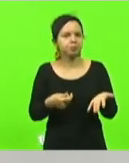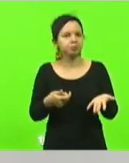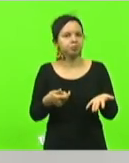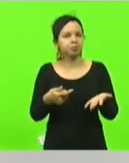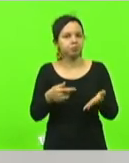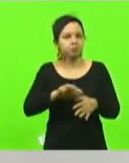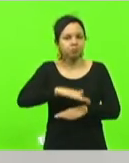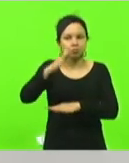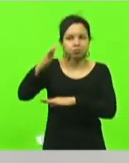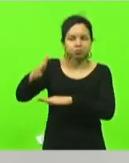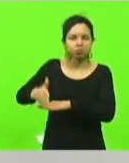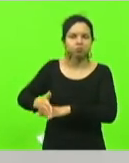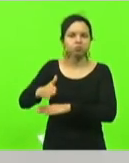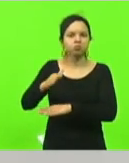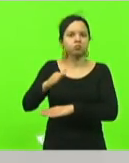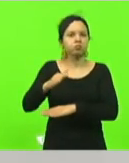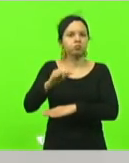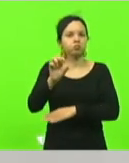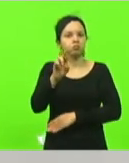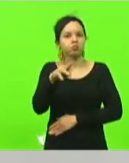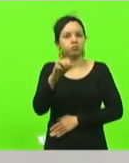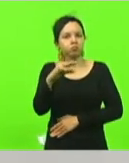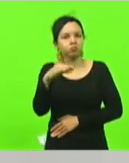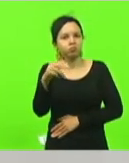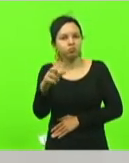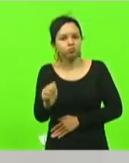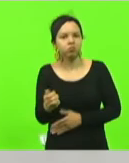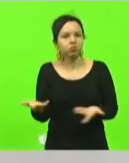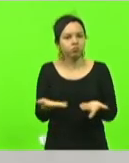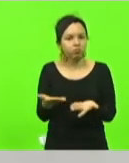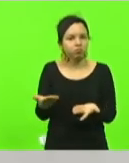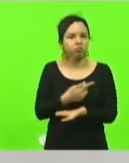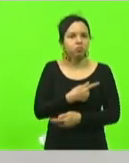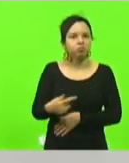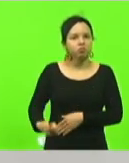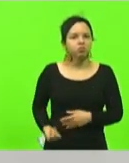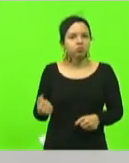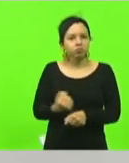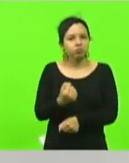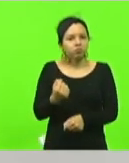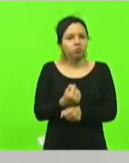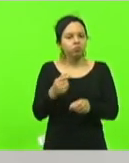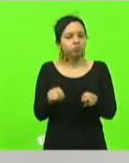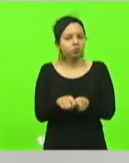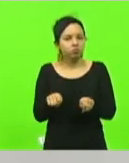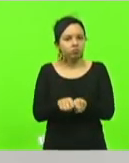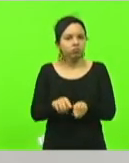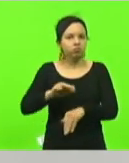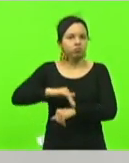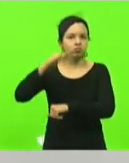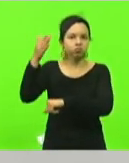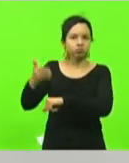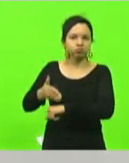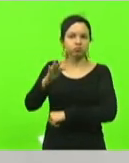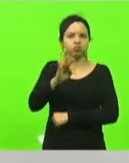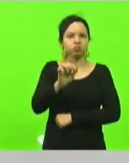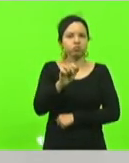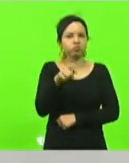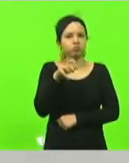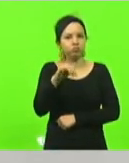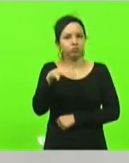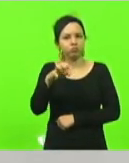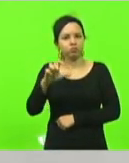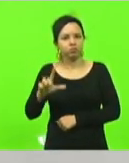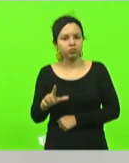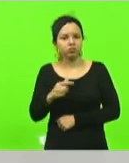pela serra da Rocinha que agora o governo federal vem executando essa obra mas também pela serra do faxinal e o governo do estado ele